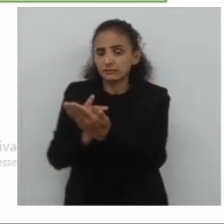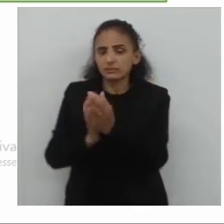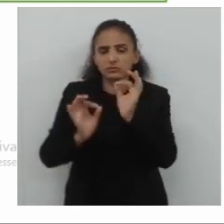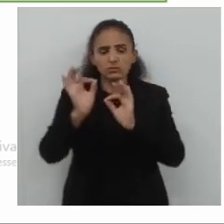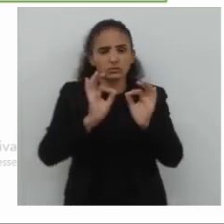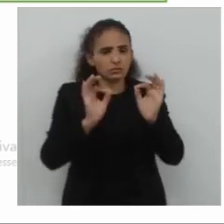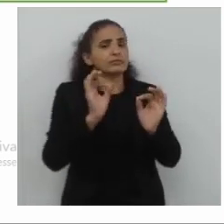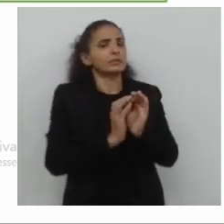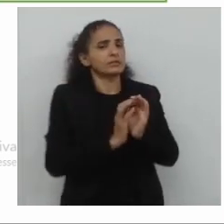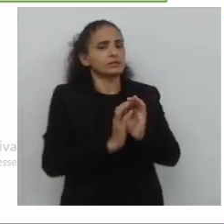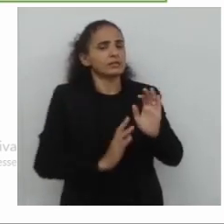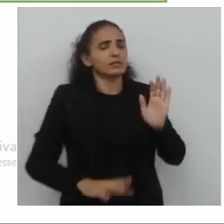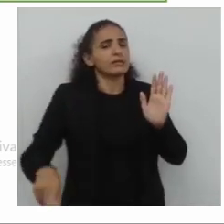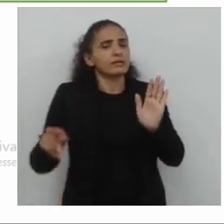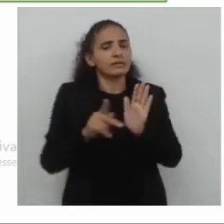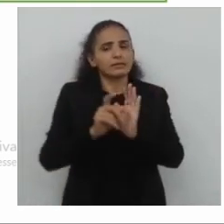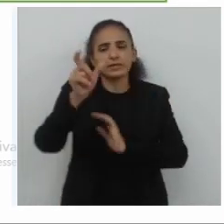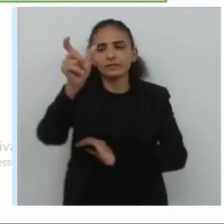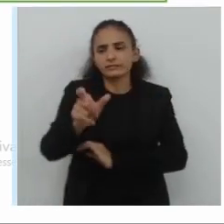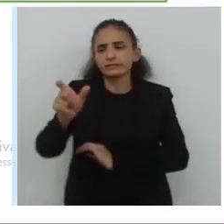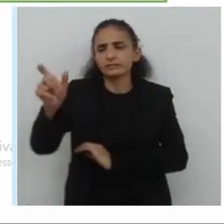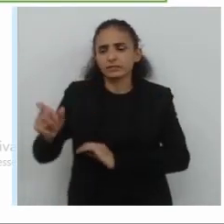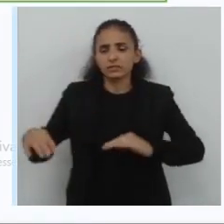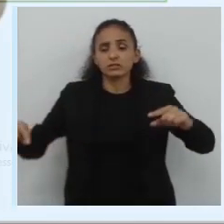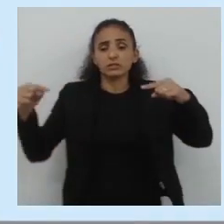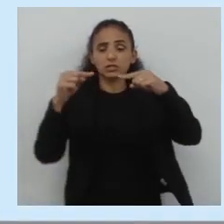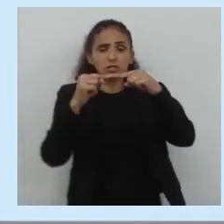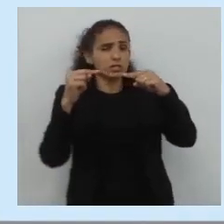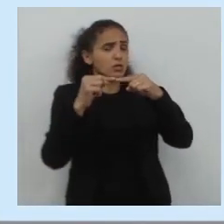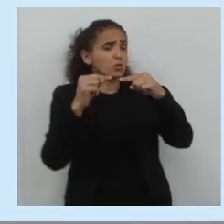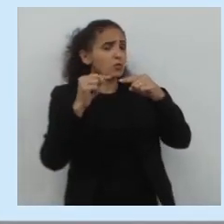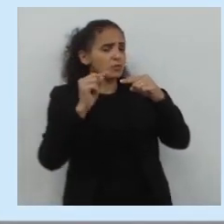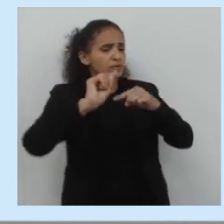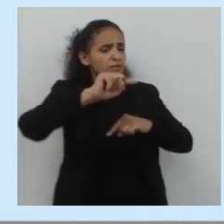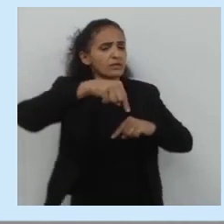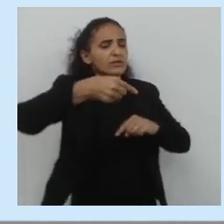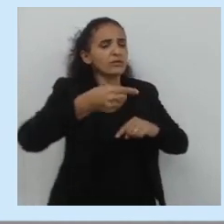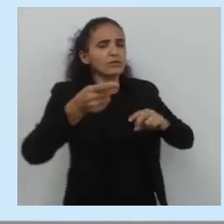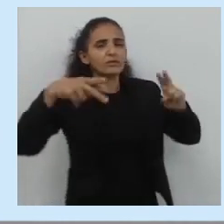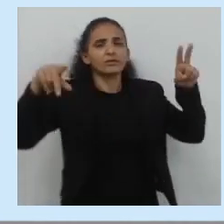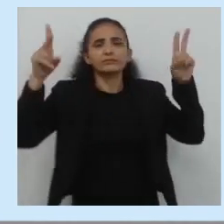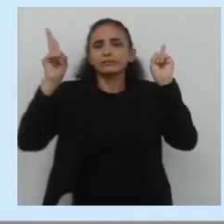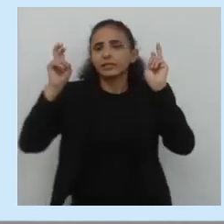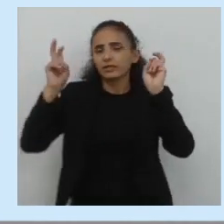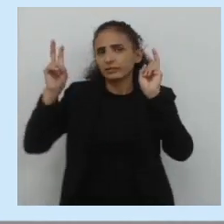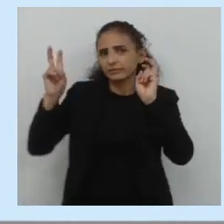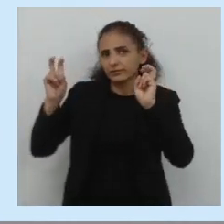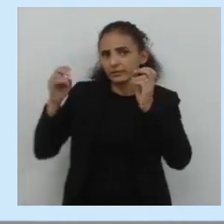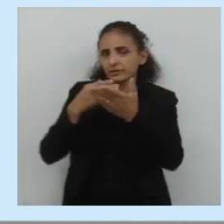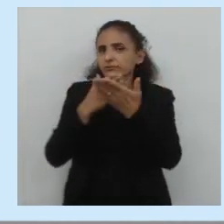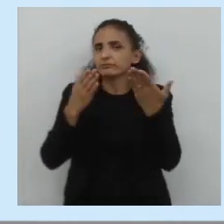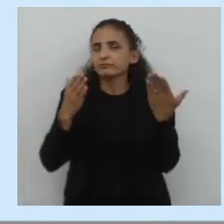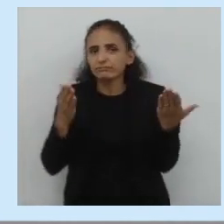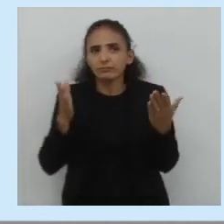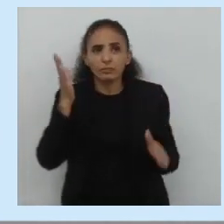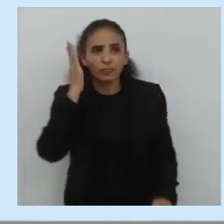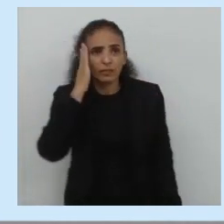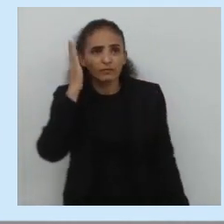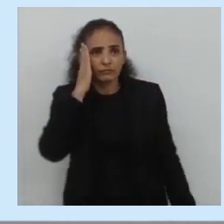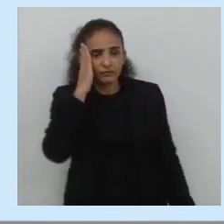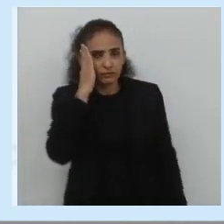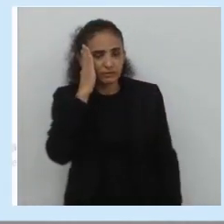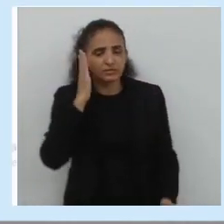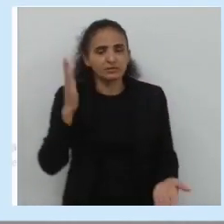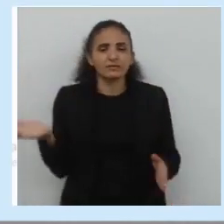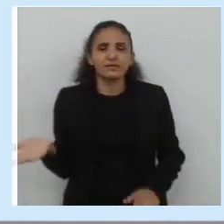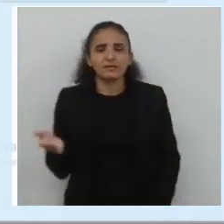Clássico e domínio comum, que tratam do mesmo tema. Aí você me diz, o que é? O que é esta intertextualidade? Vejamos